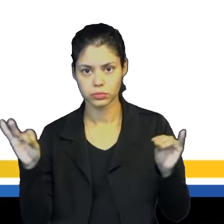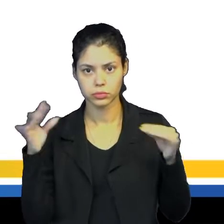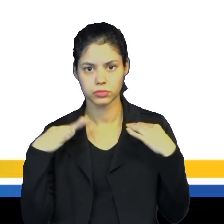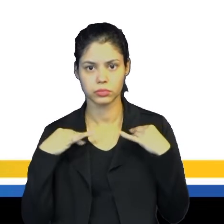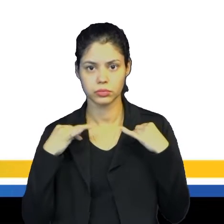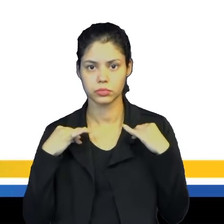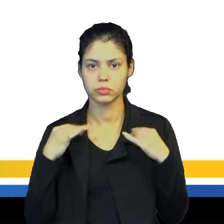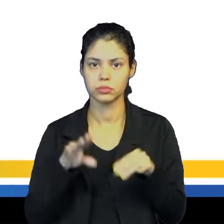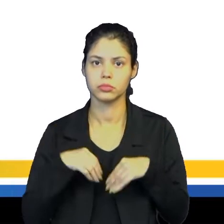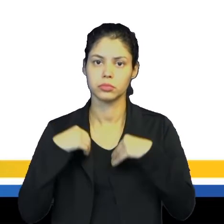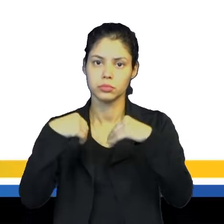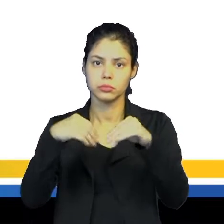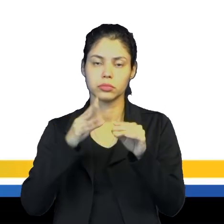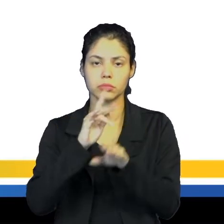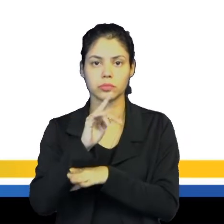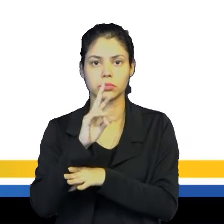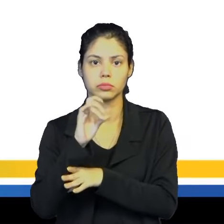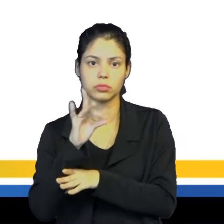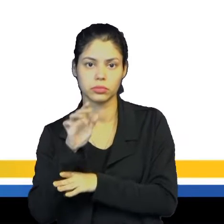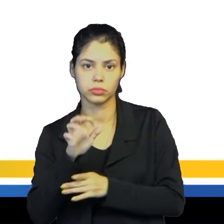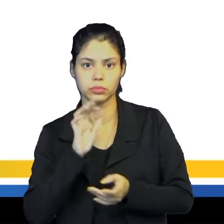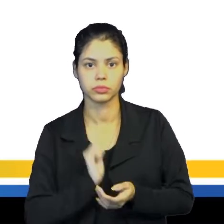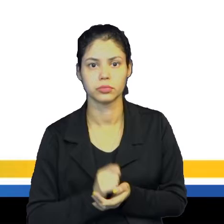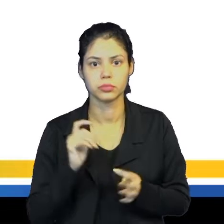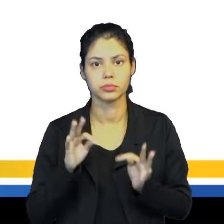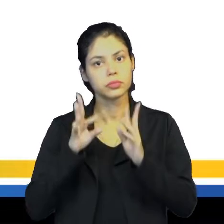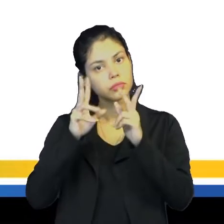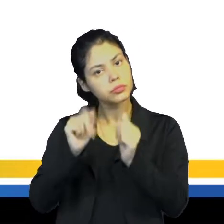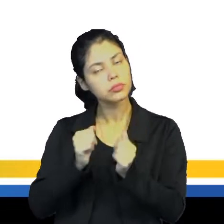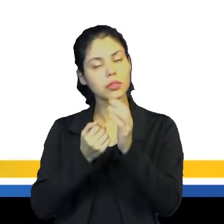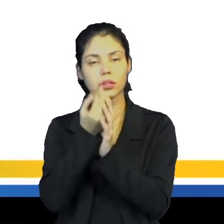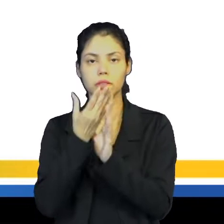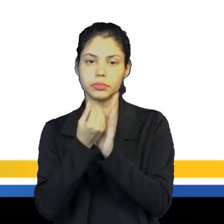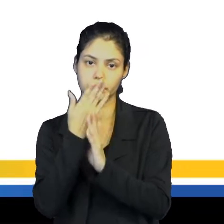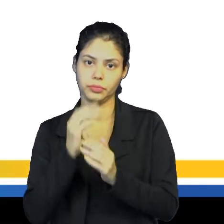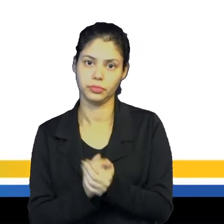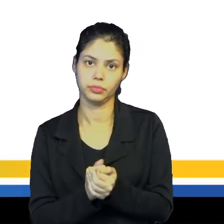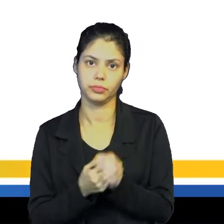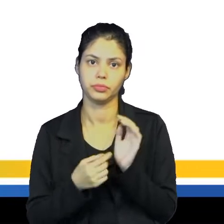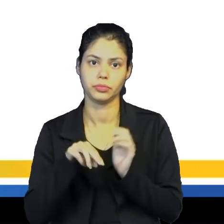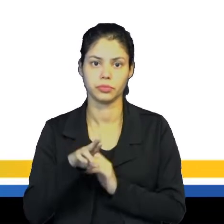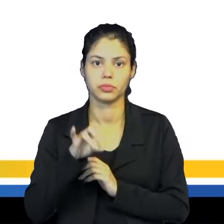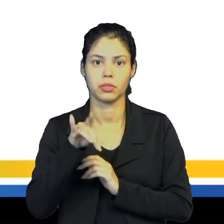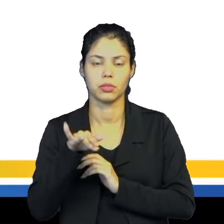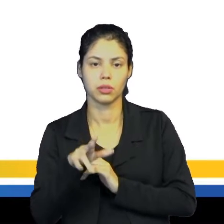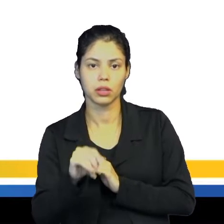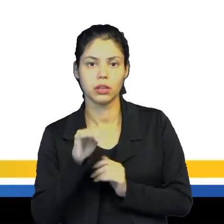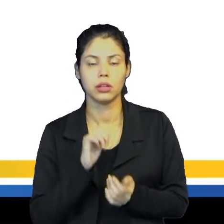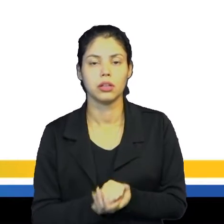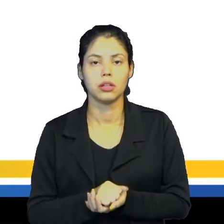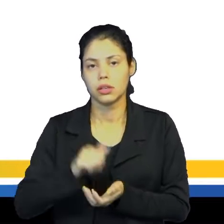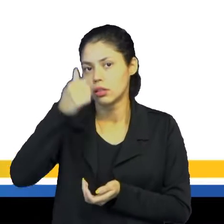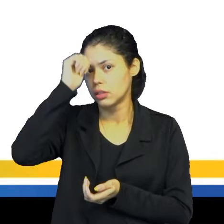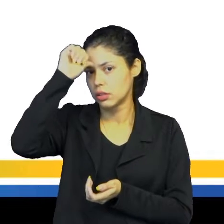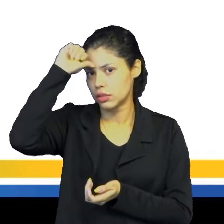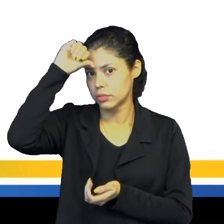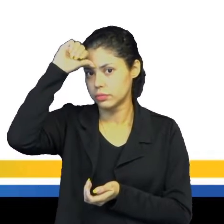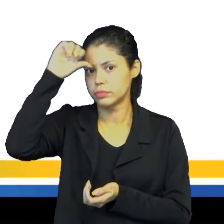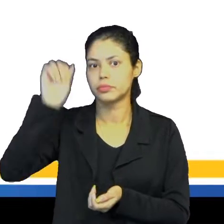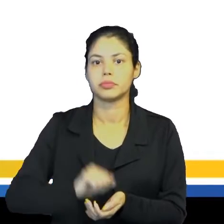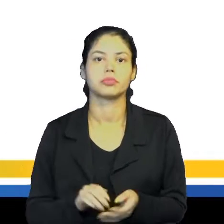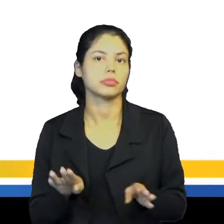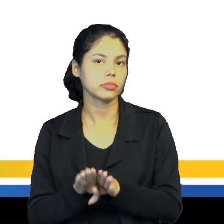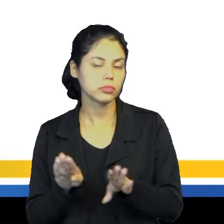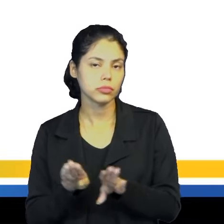produtos que eram exportados lá do Oriente. Todos esses produtos eram monopolizados pelos árabes, ali no Oriente